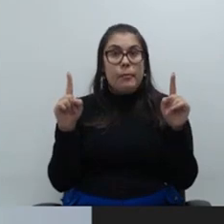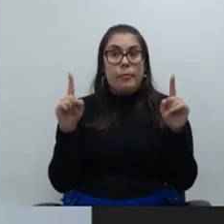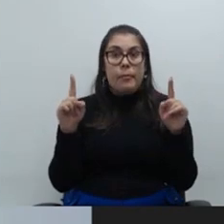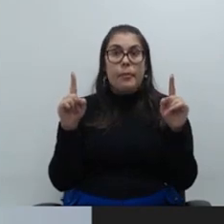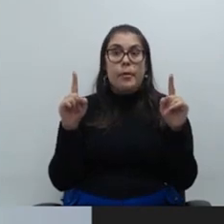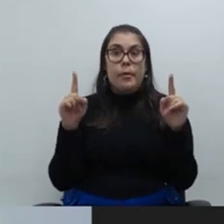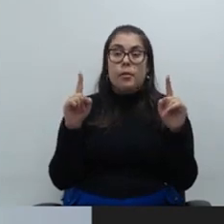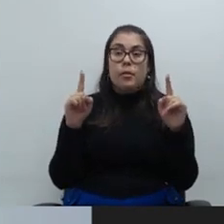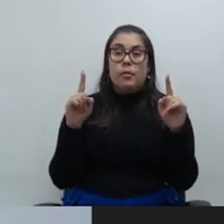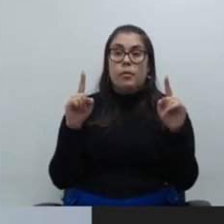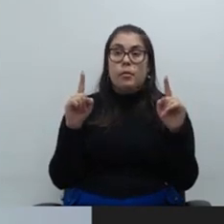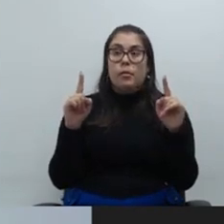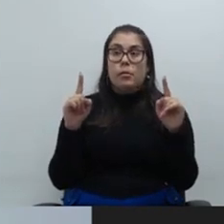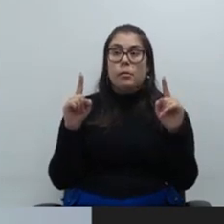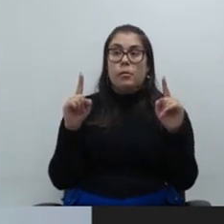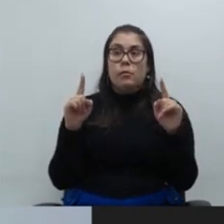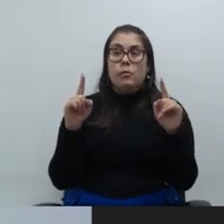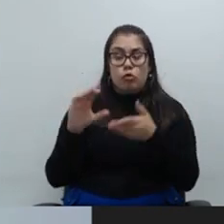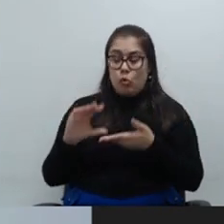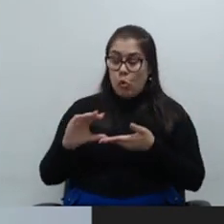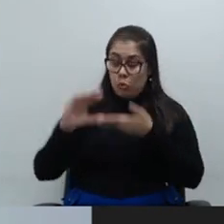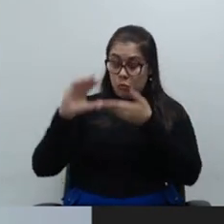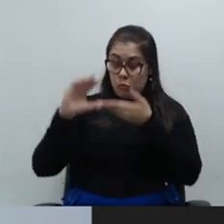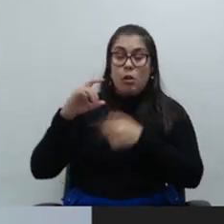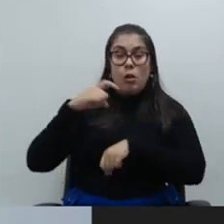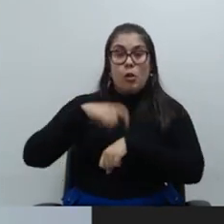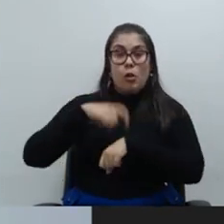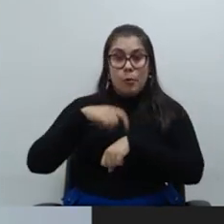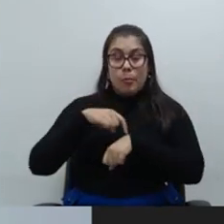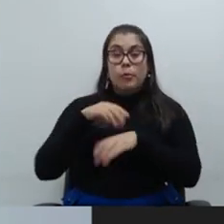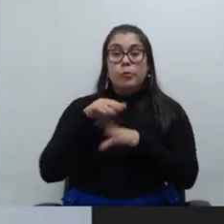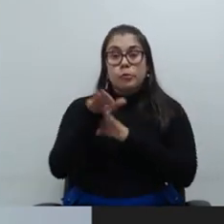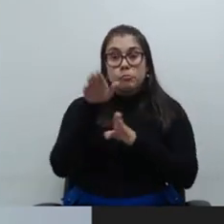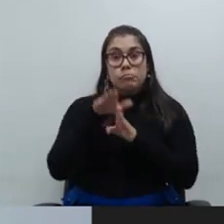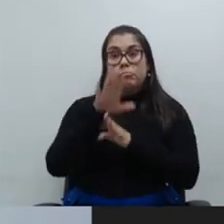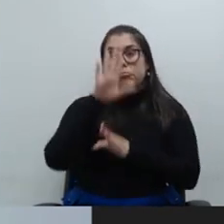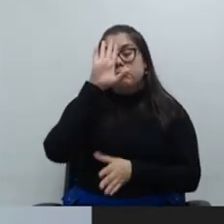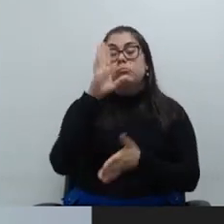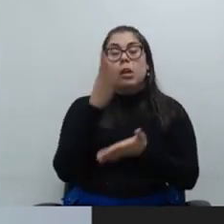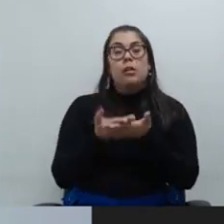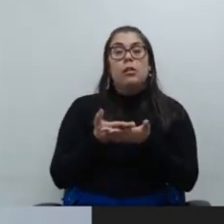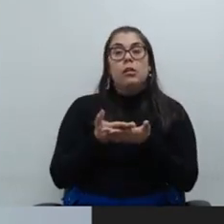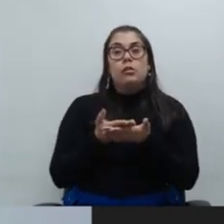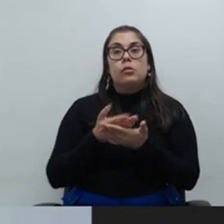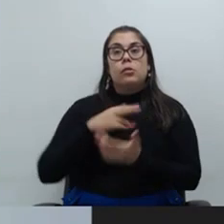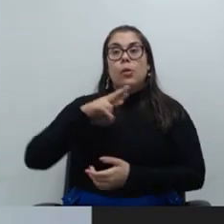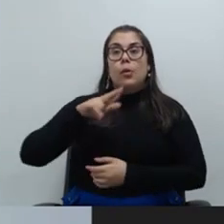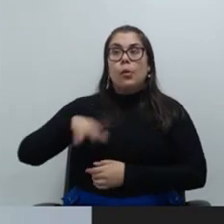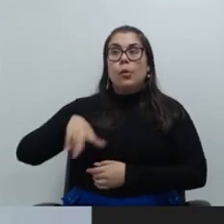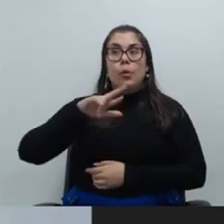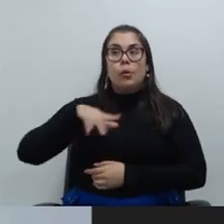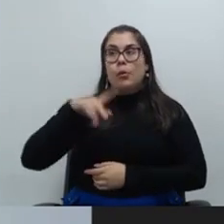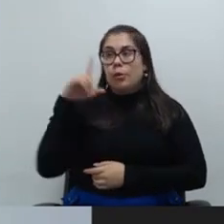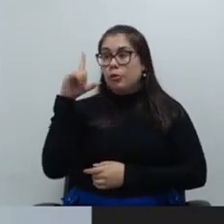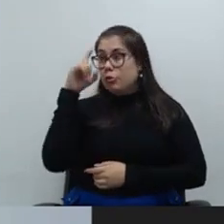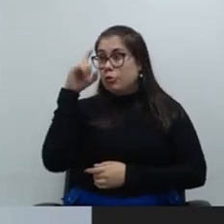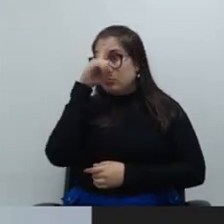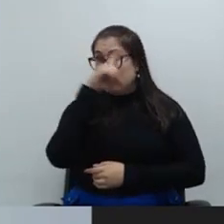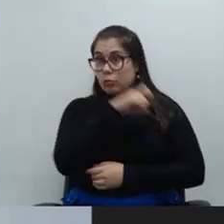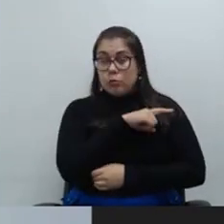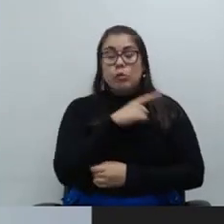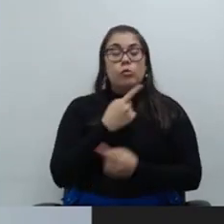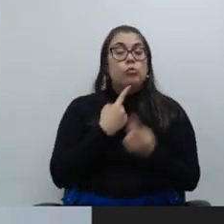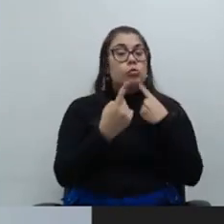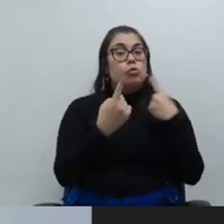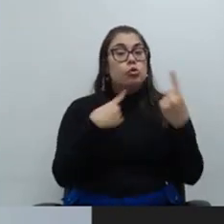mesmo da gestão do conselho serve exatamente para isso conselheira Bruna eu acredito que não há nenhuma dificuldade em estabelecermos esse diálogo